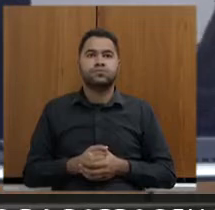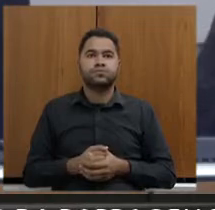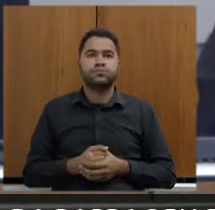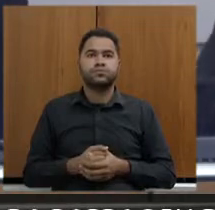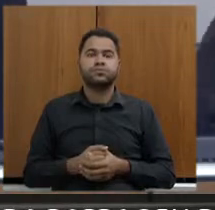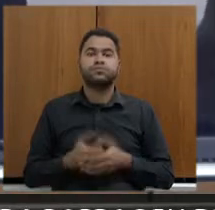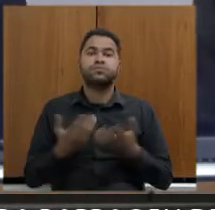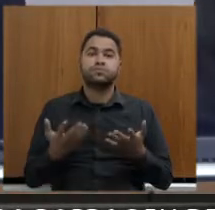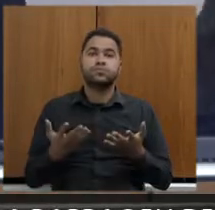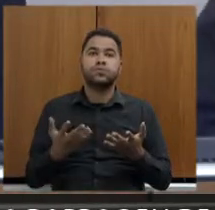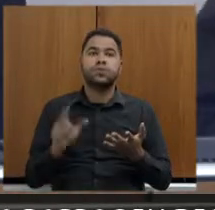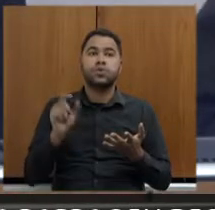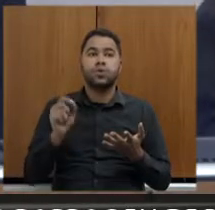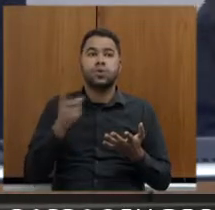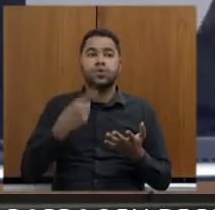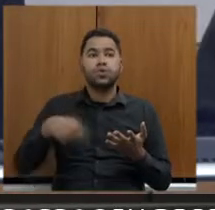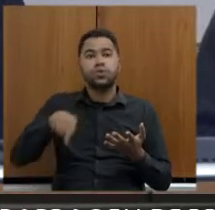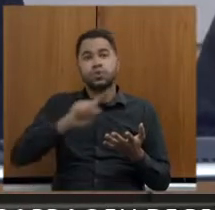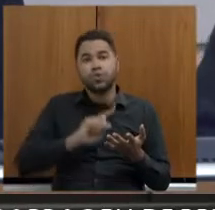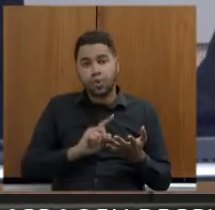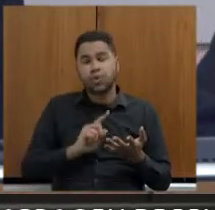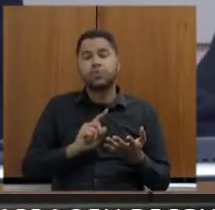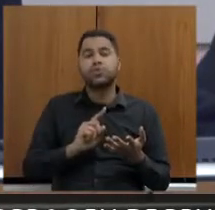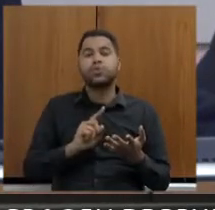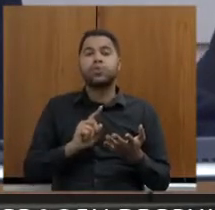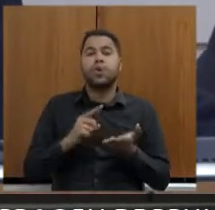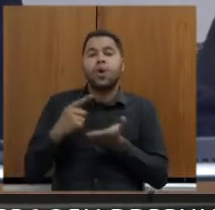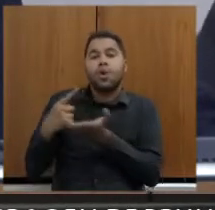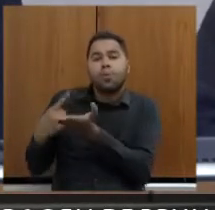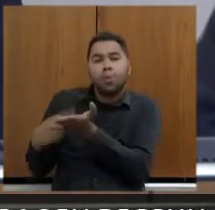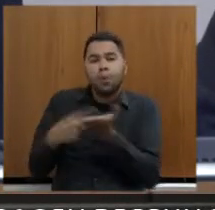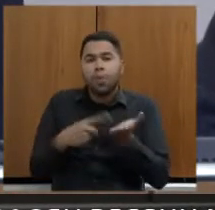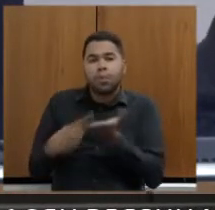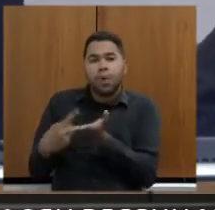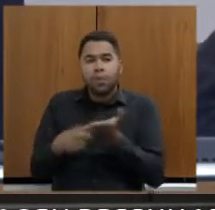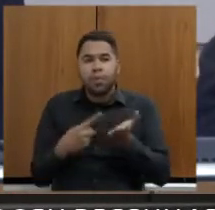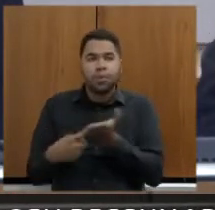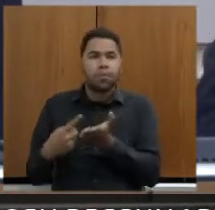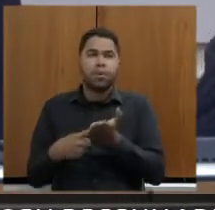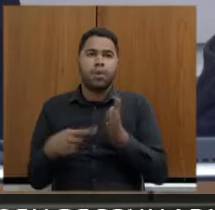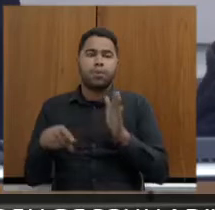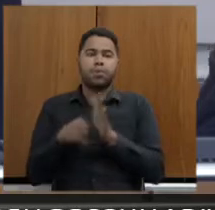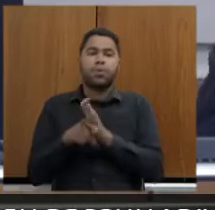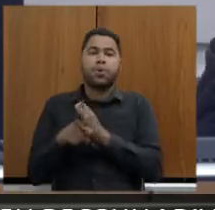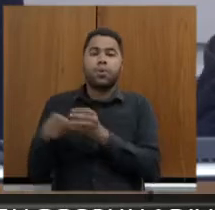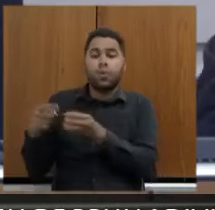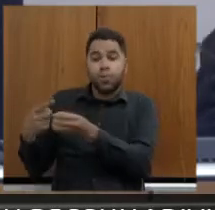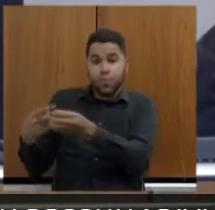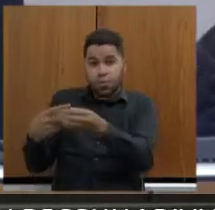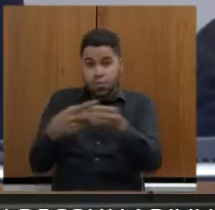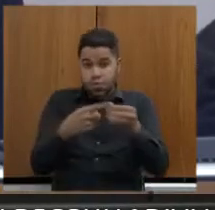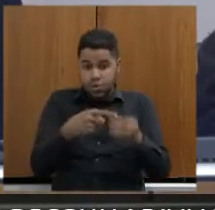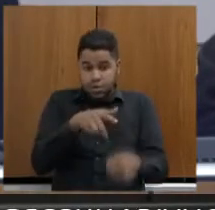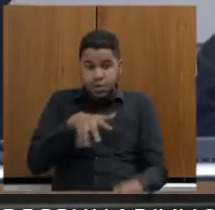Então, o que fizemos? Firmamos um convênio com o consórcio de municípios da região